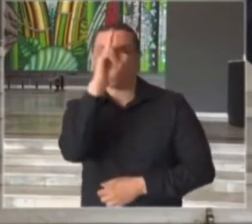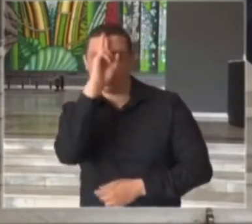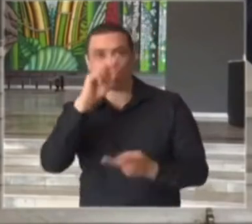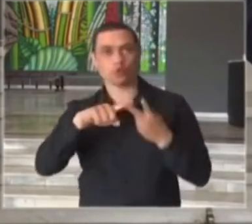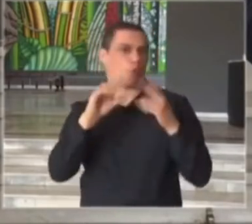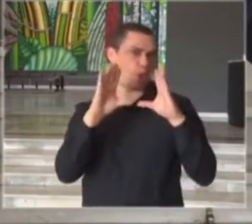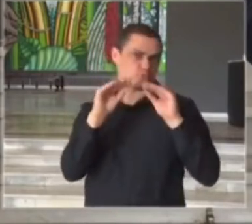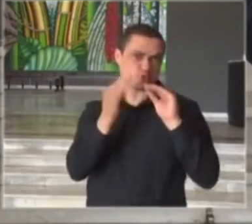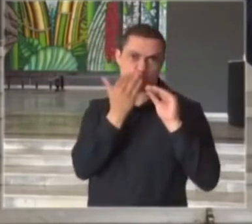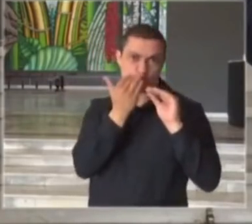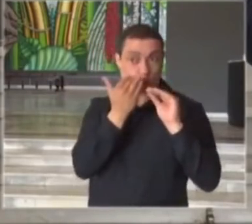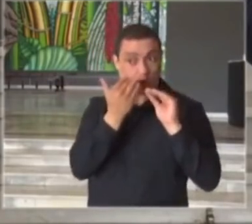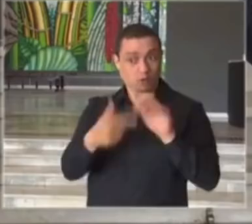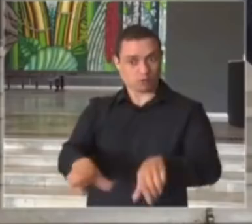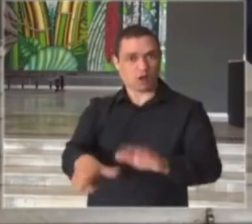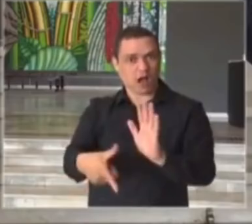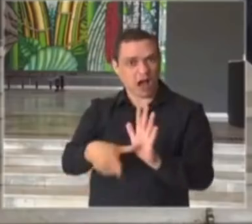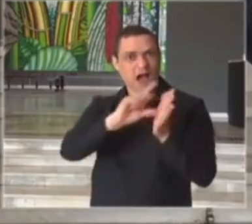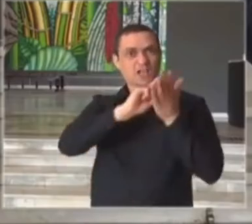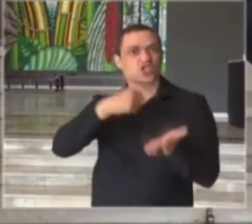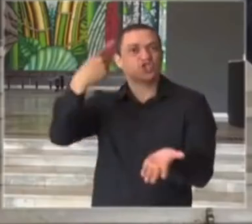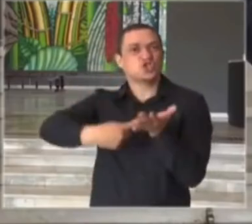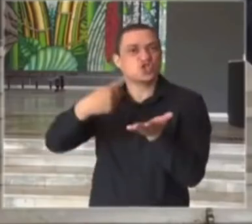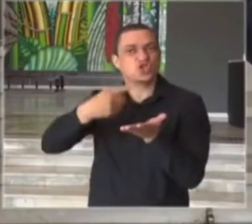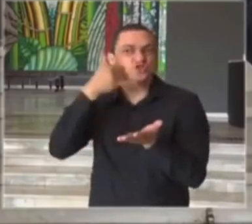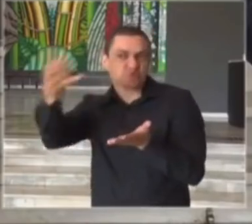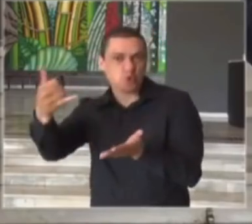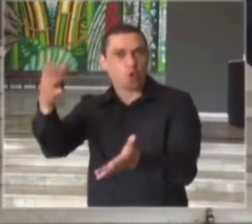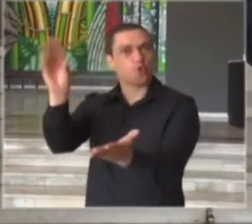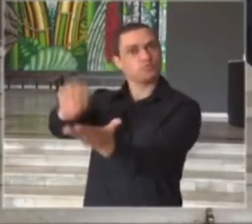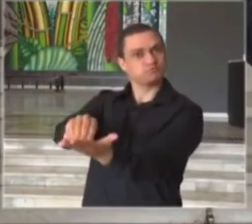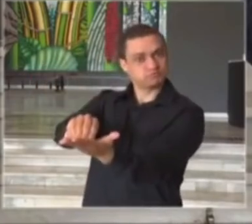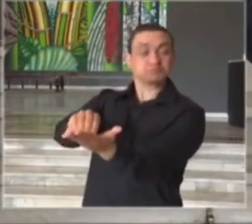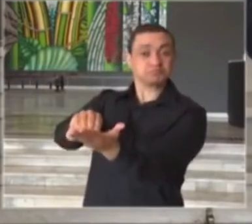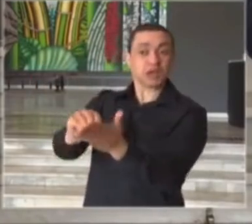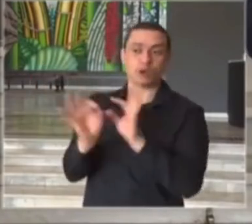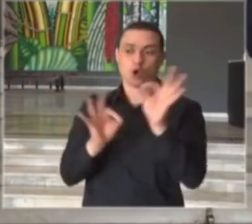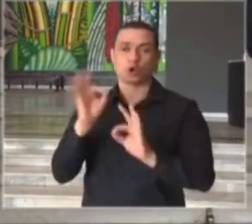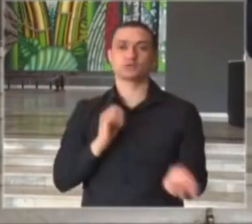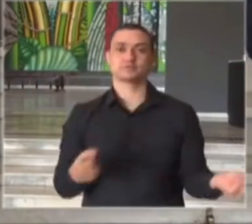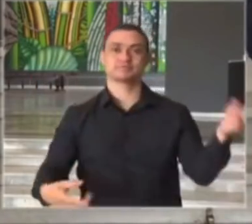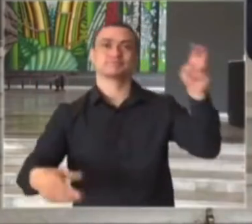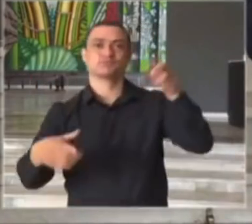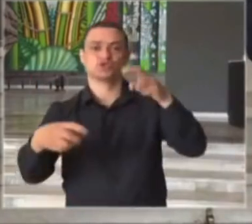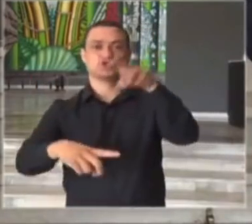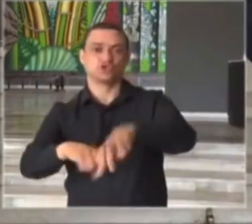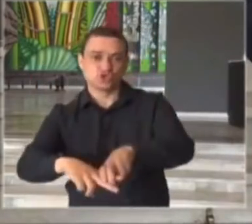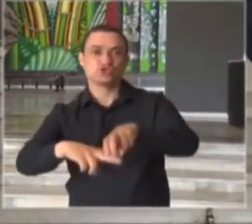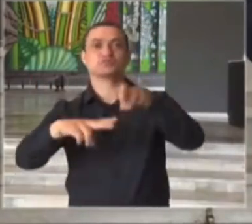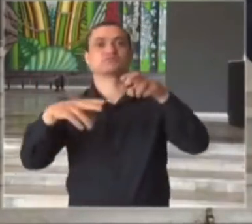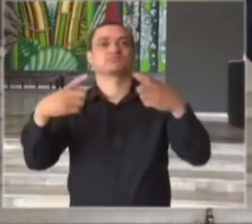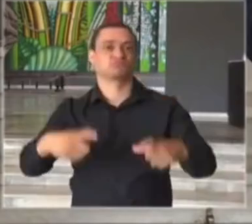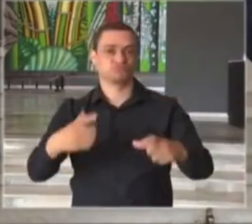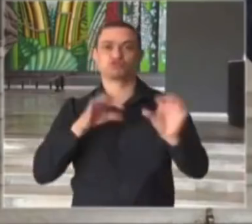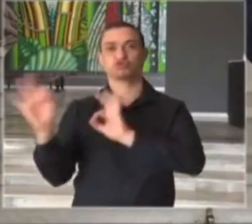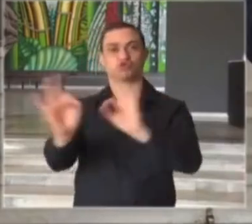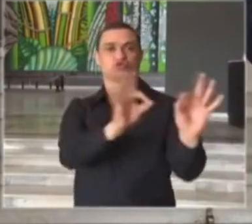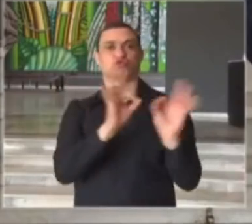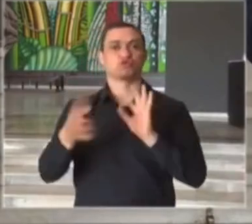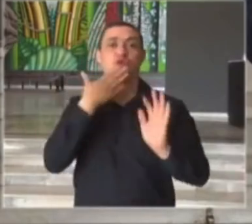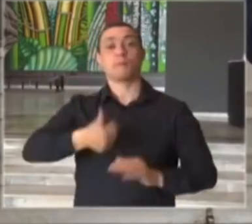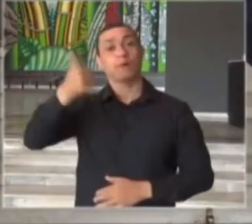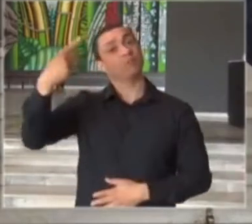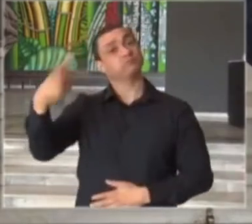jantar, com isso ordenando e organizando o procedimento no atendimento destes estabelecimentos de